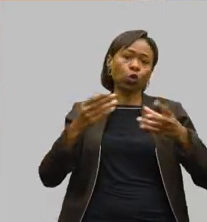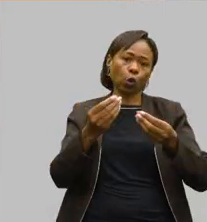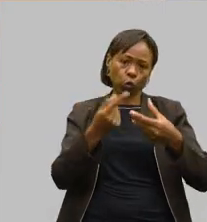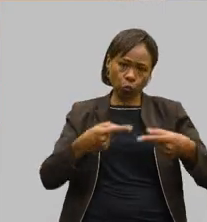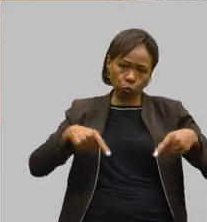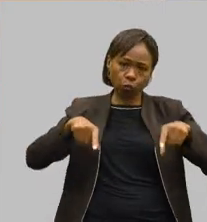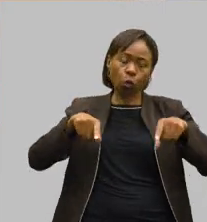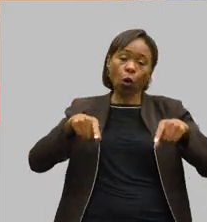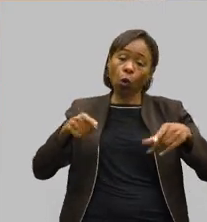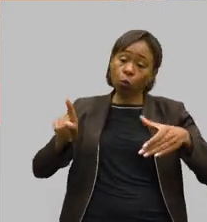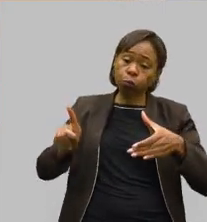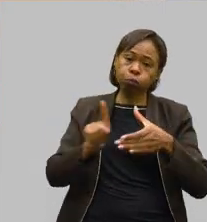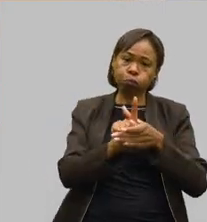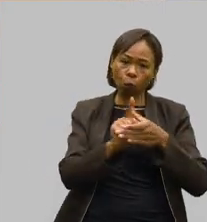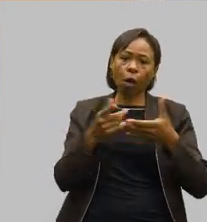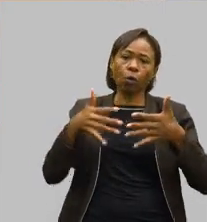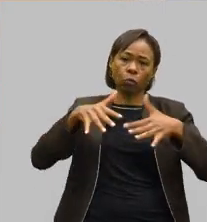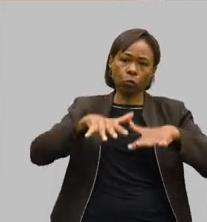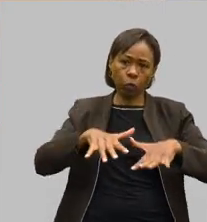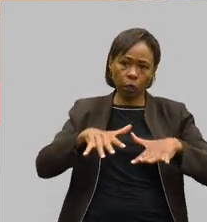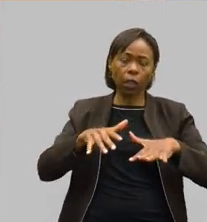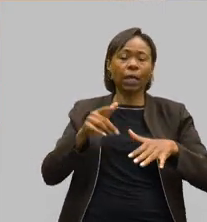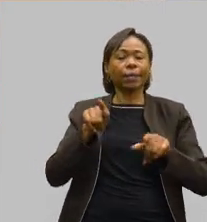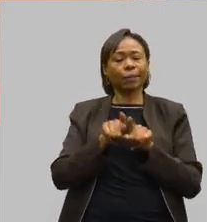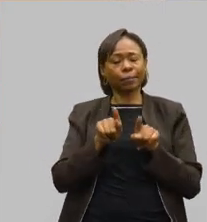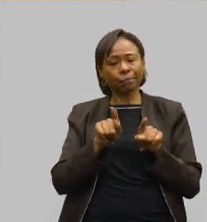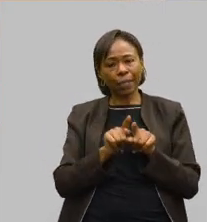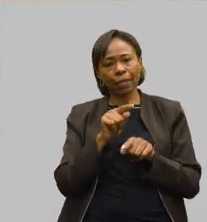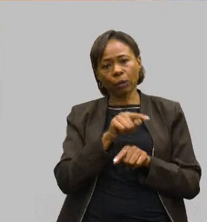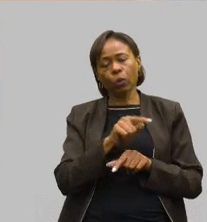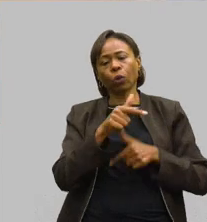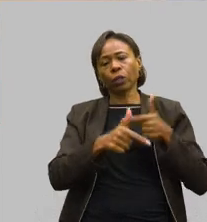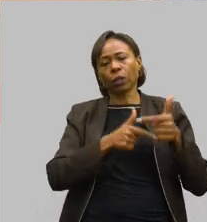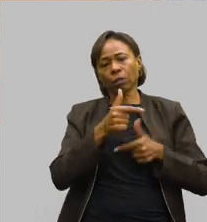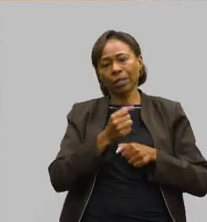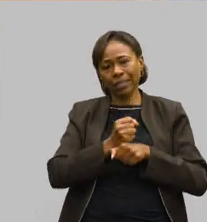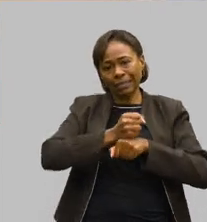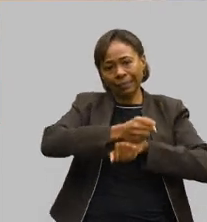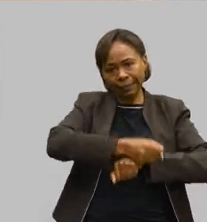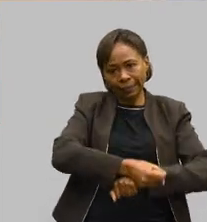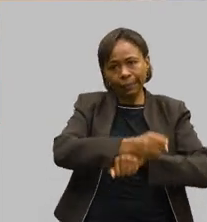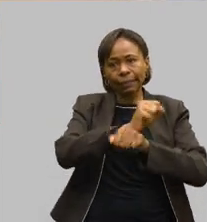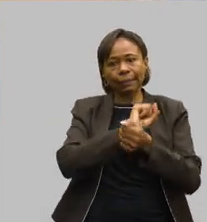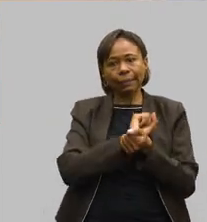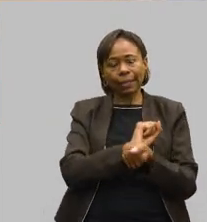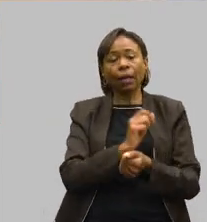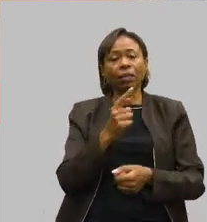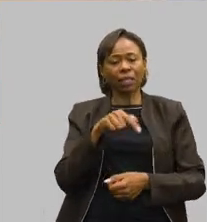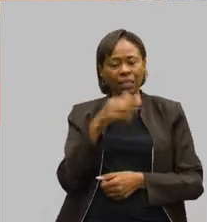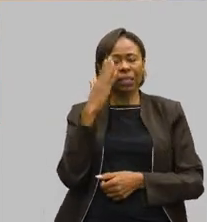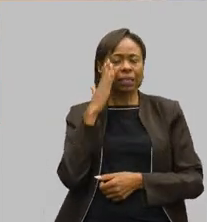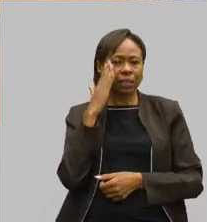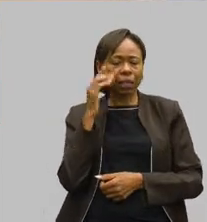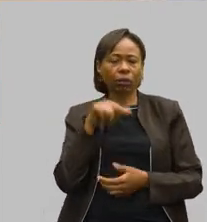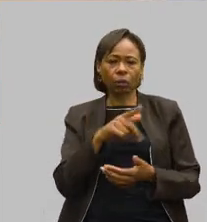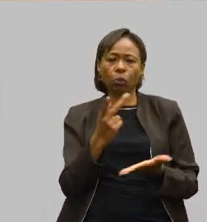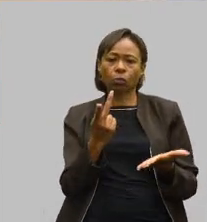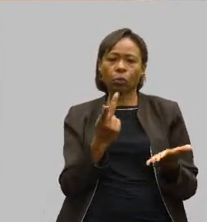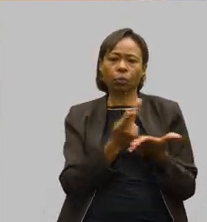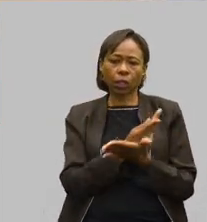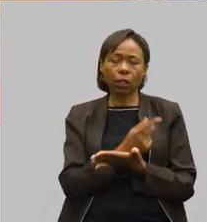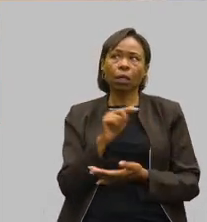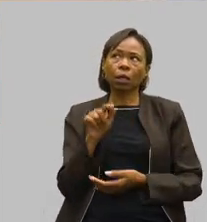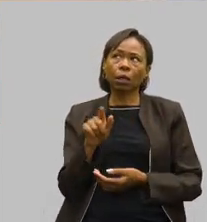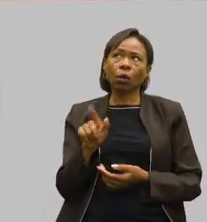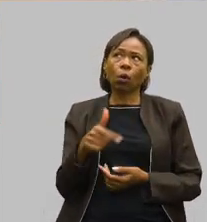situação do trabalho escravo também é, ela acontece. E em relação também, voltando, você